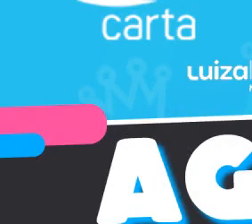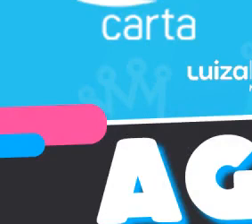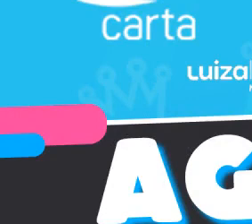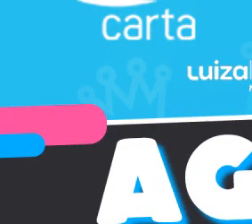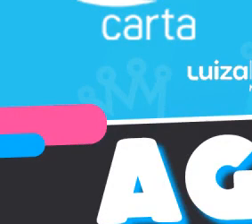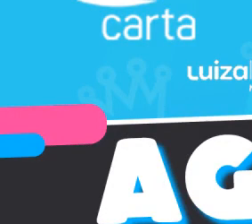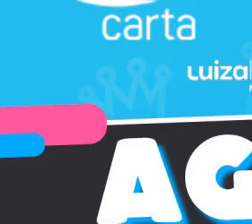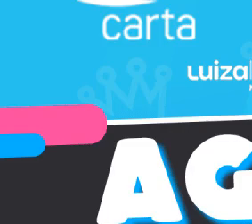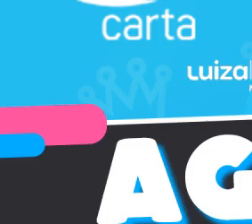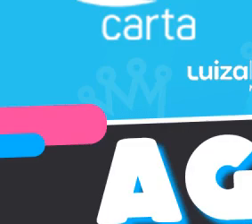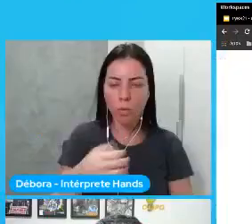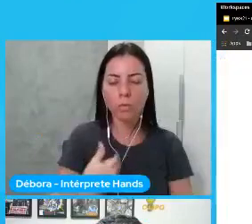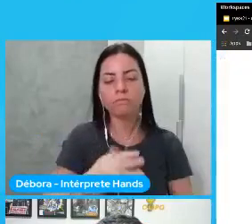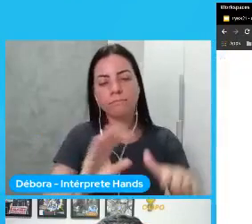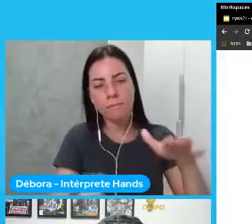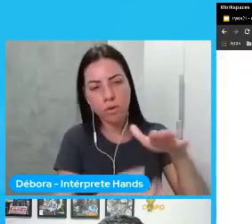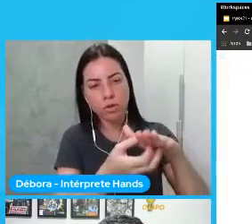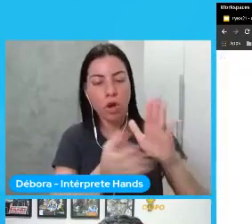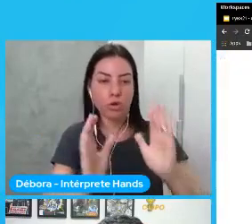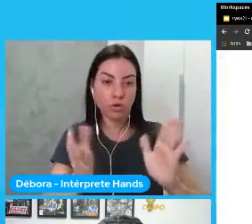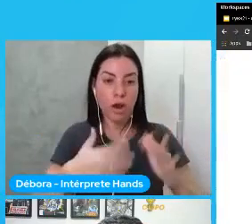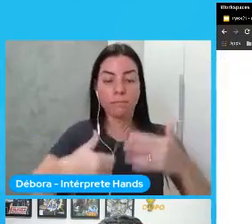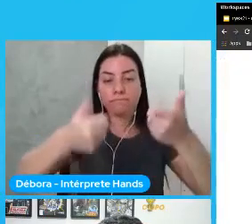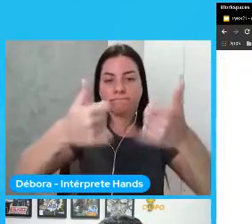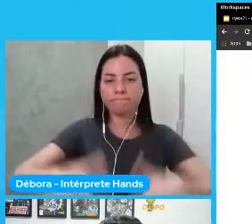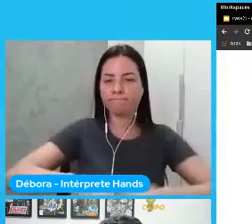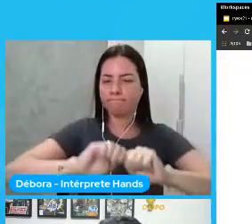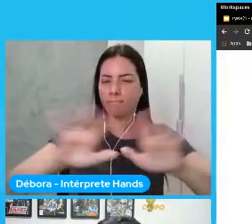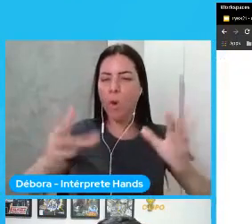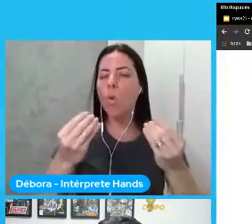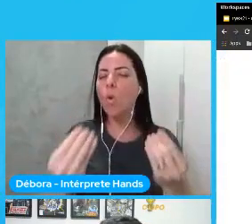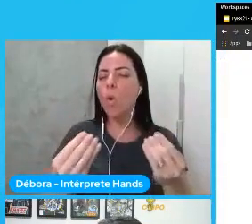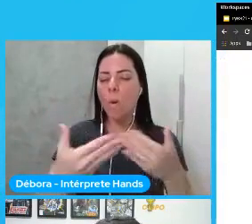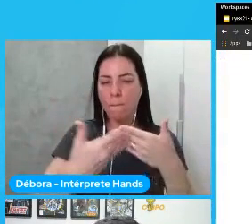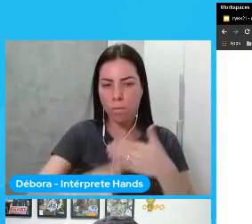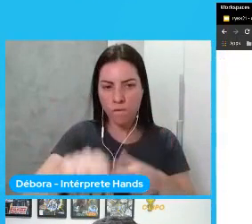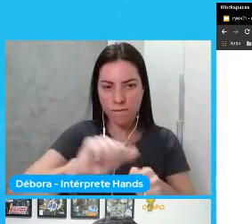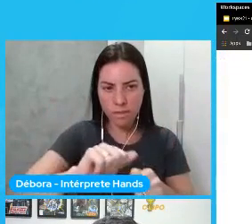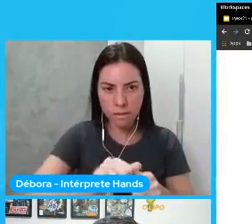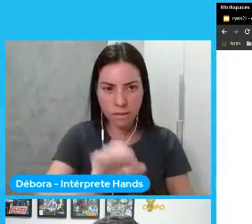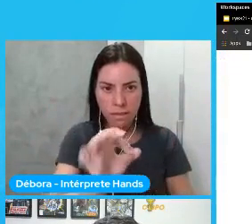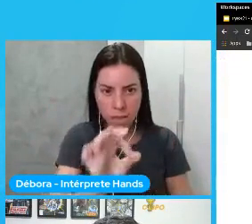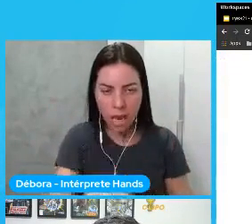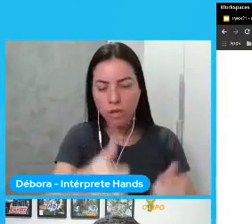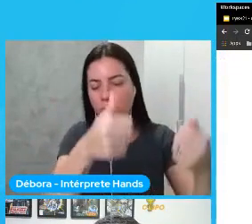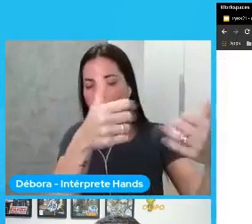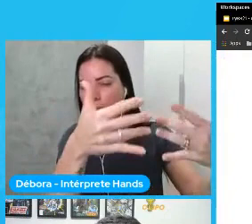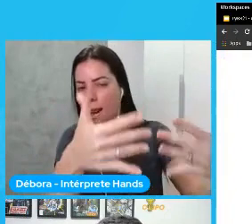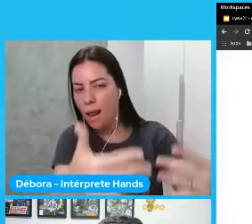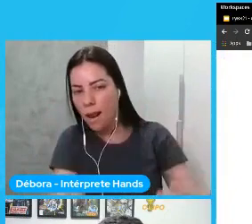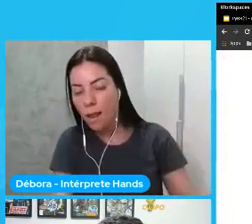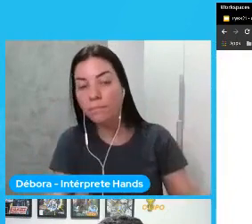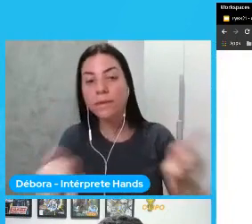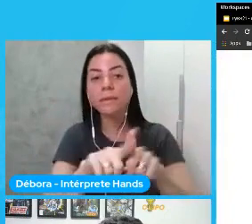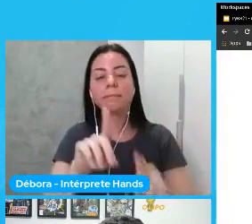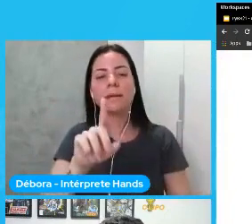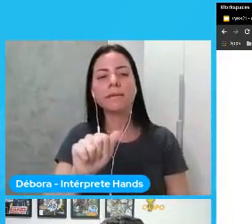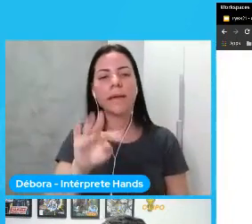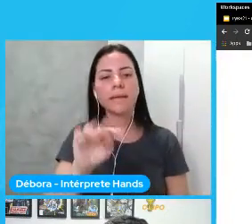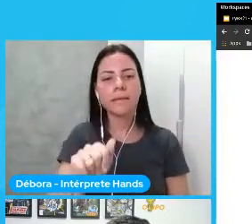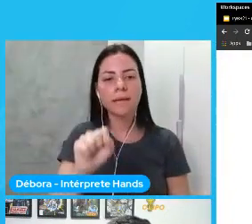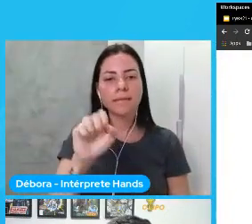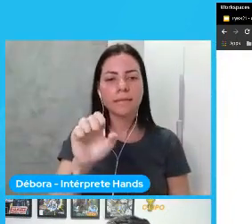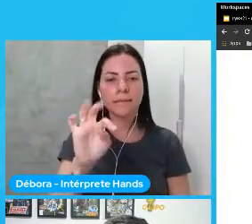eu deixei explícito aqui como é que isso está sendo feito tá o dataset os dois